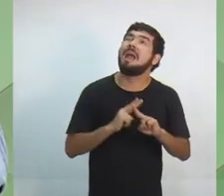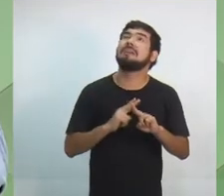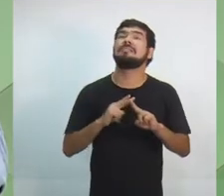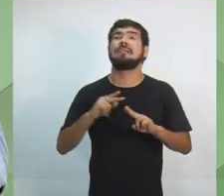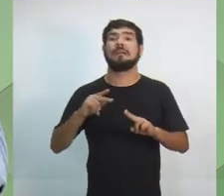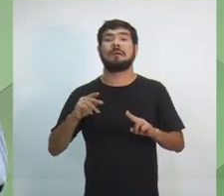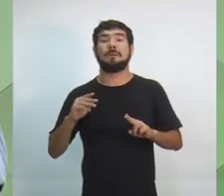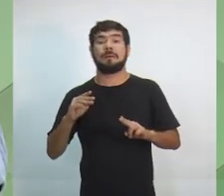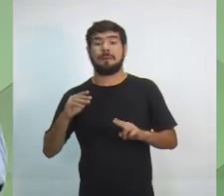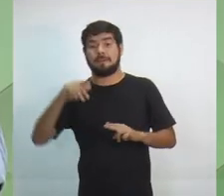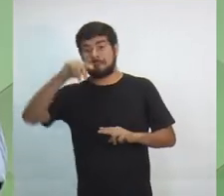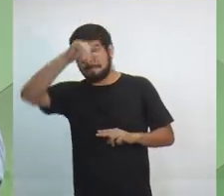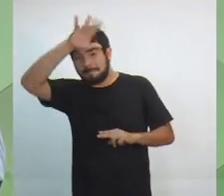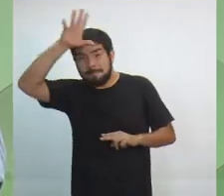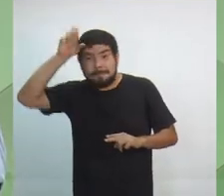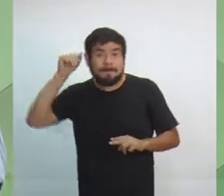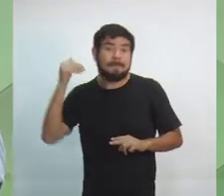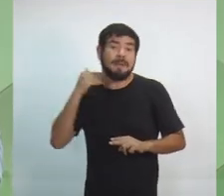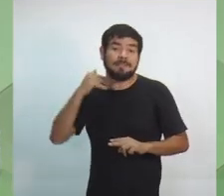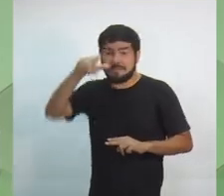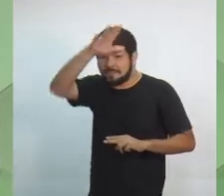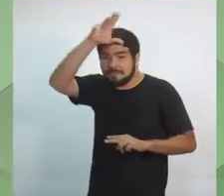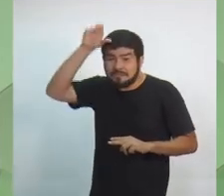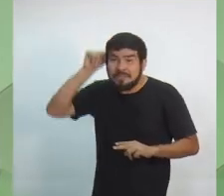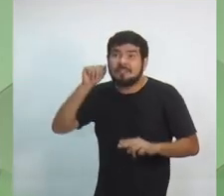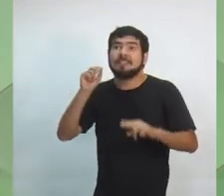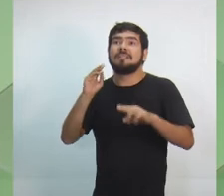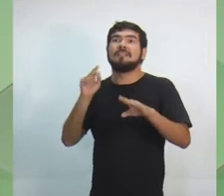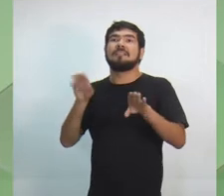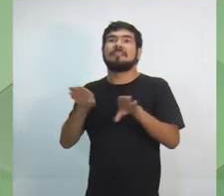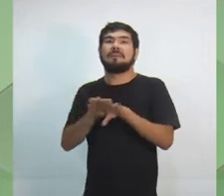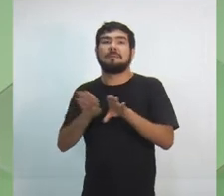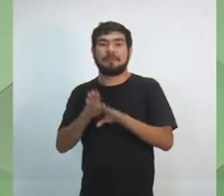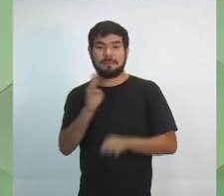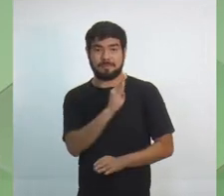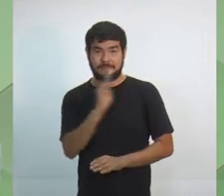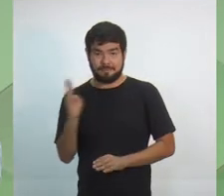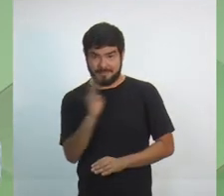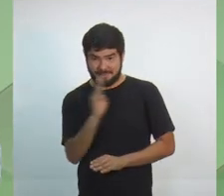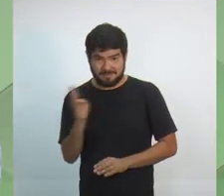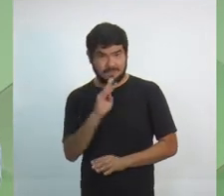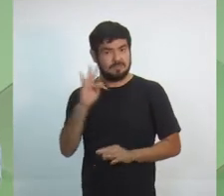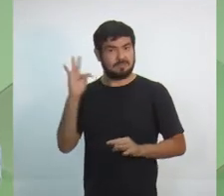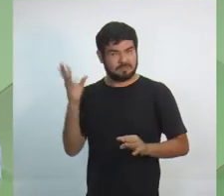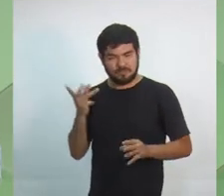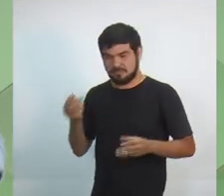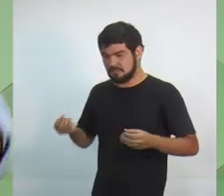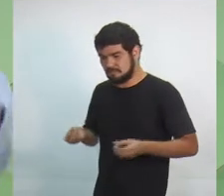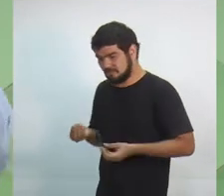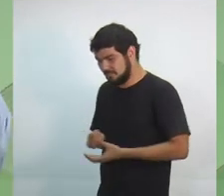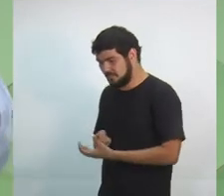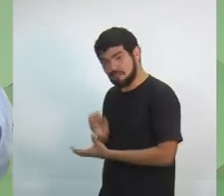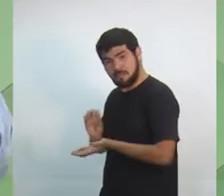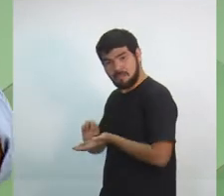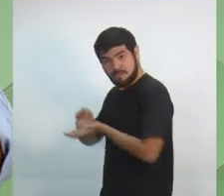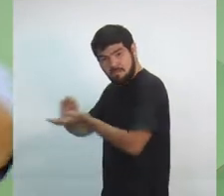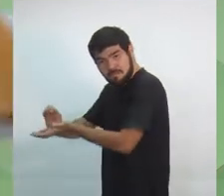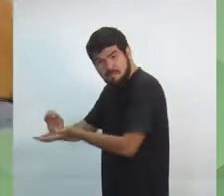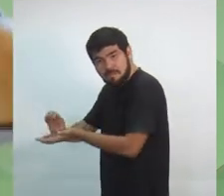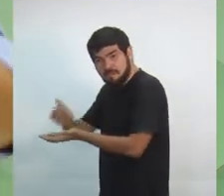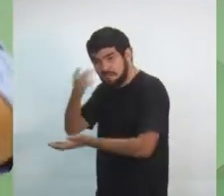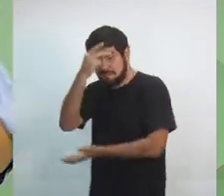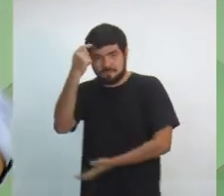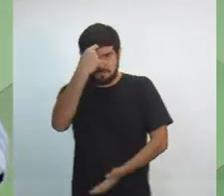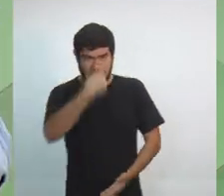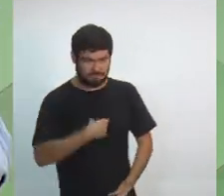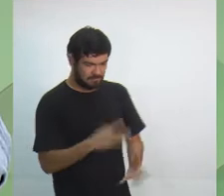Brasil, BASA, para suprir esse vazio bancário que existe no interior para que o pequeno agricultor possa ter acesso ao Plano Safra